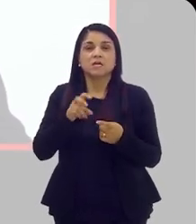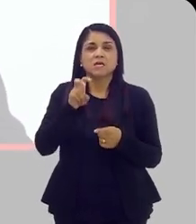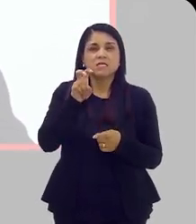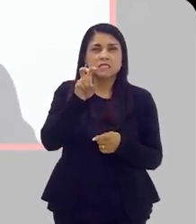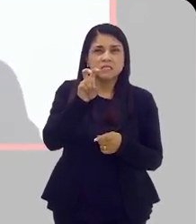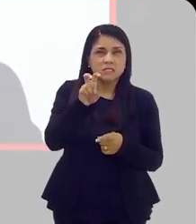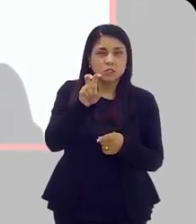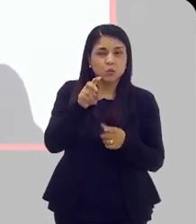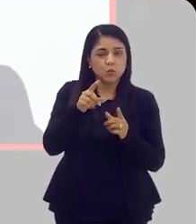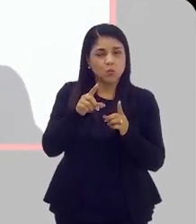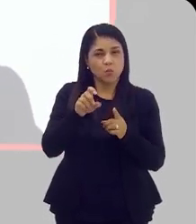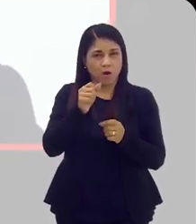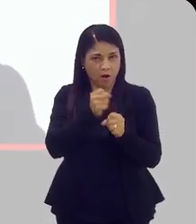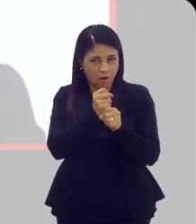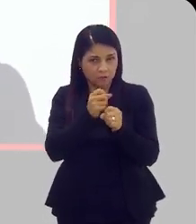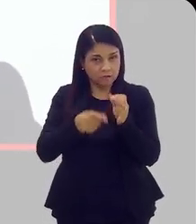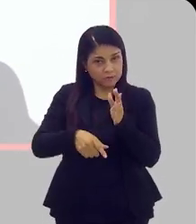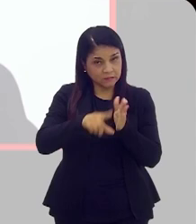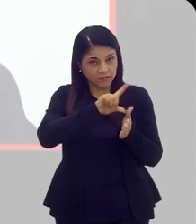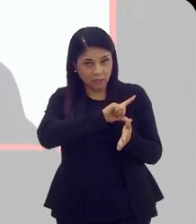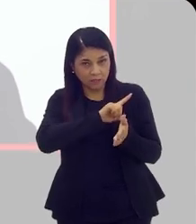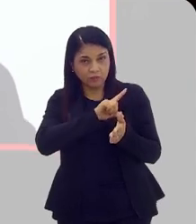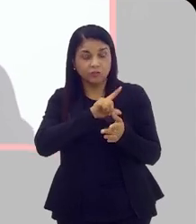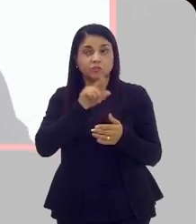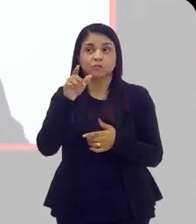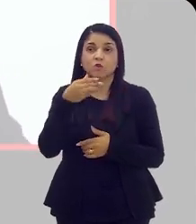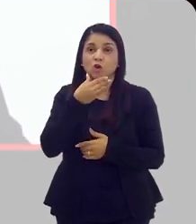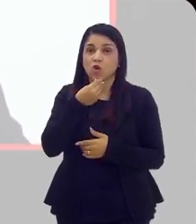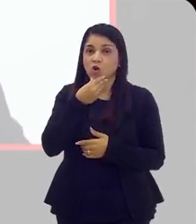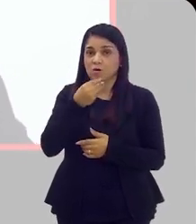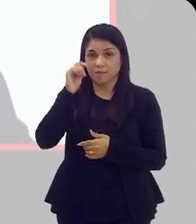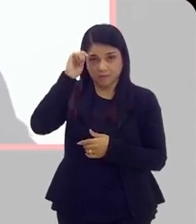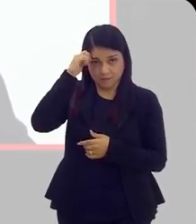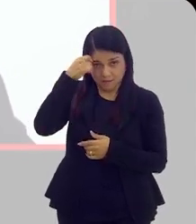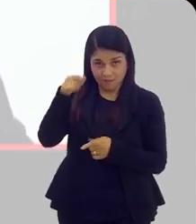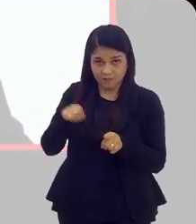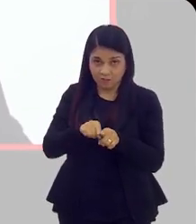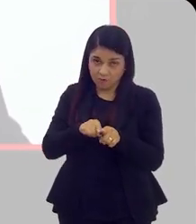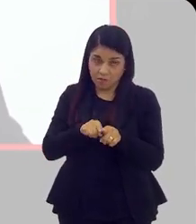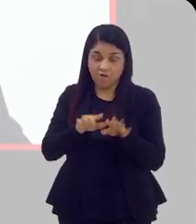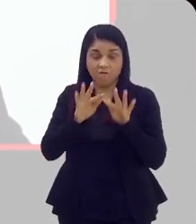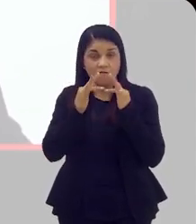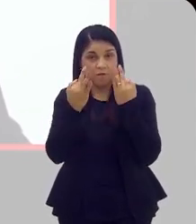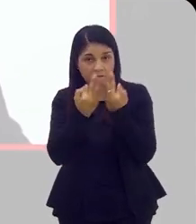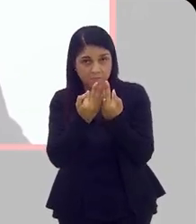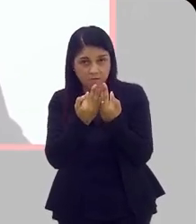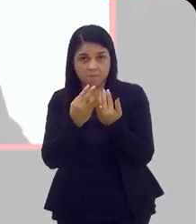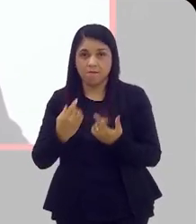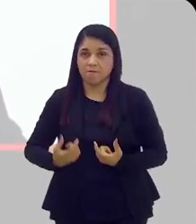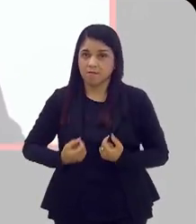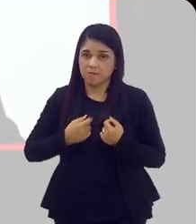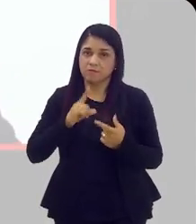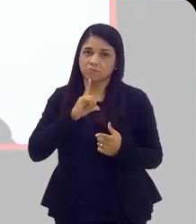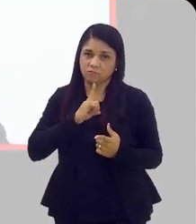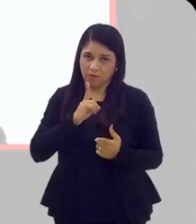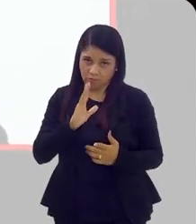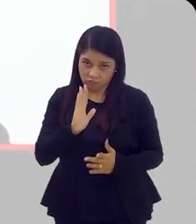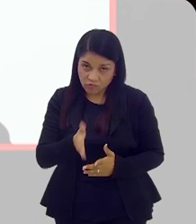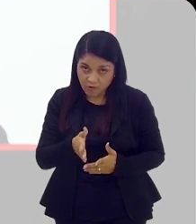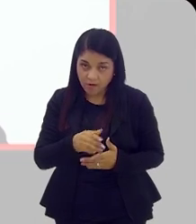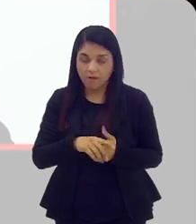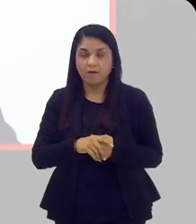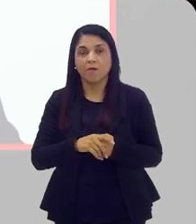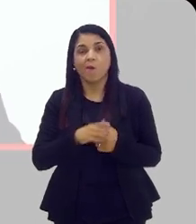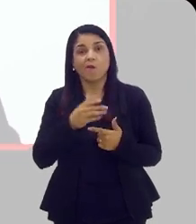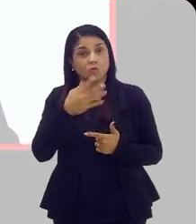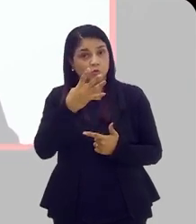anos antes, ou seja, aos 45 pra negros ou quem tem história familiar de câncer de próstata na família, tá? Então,